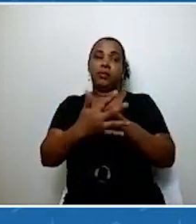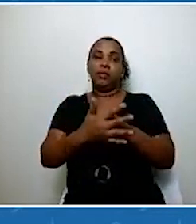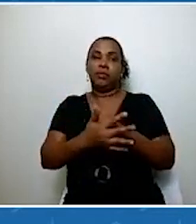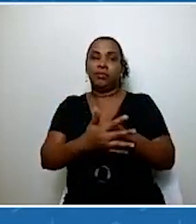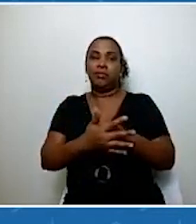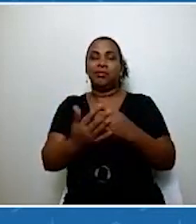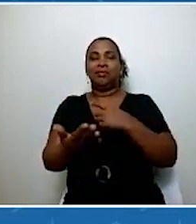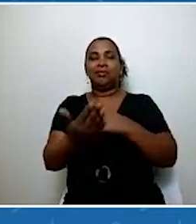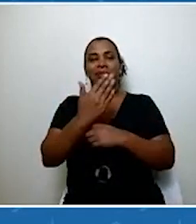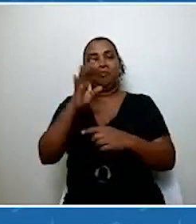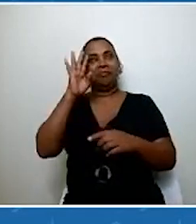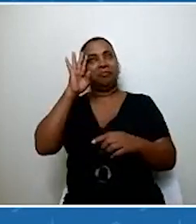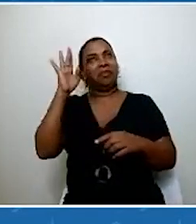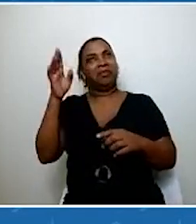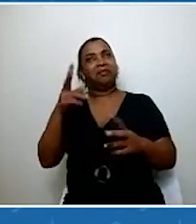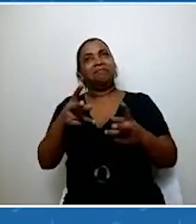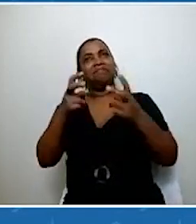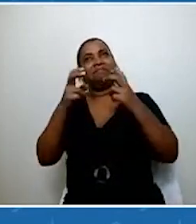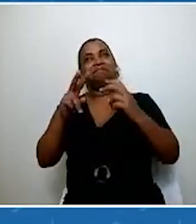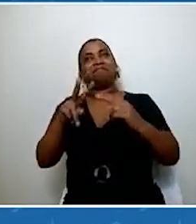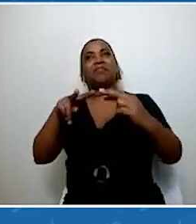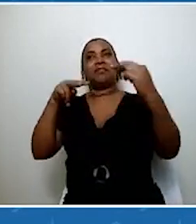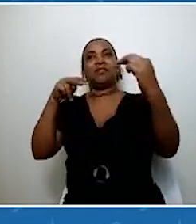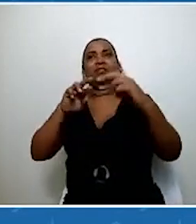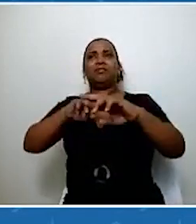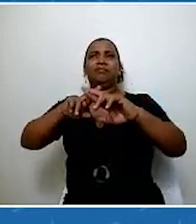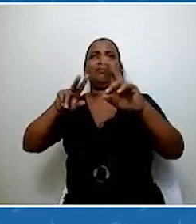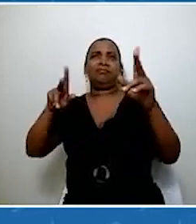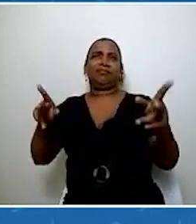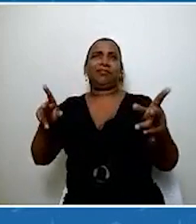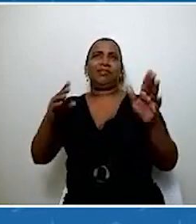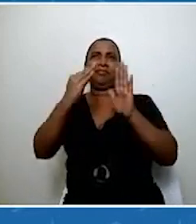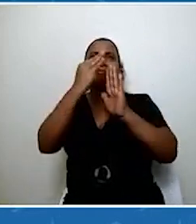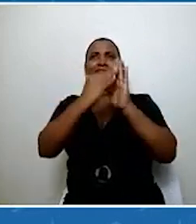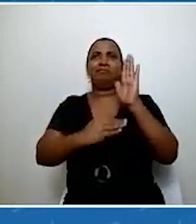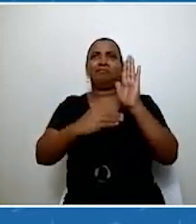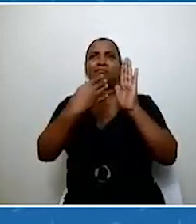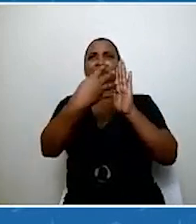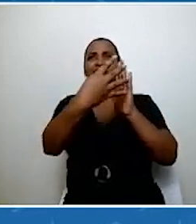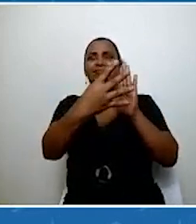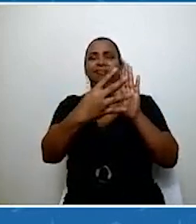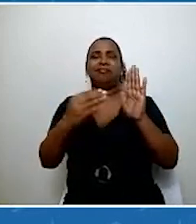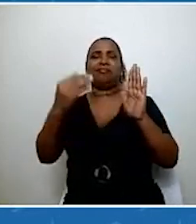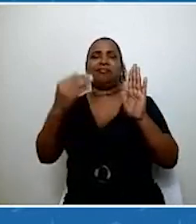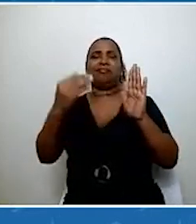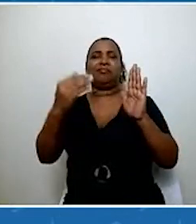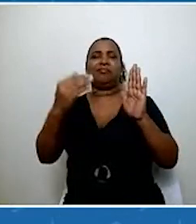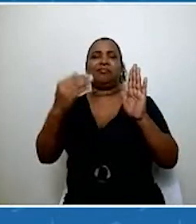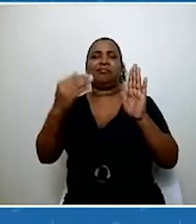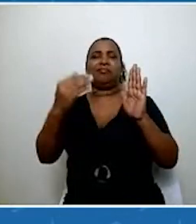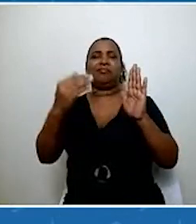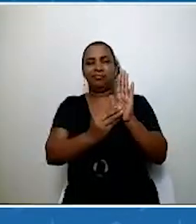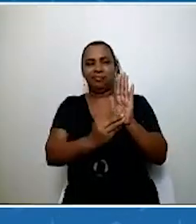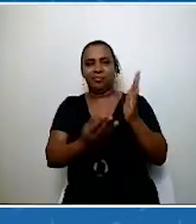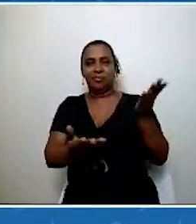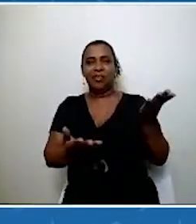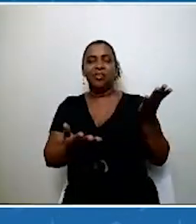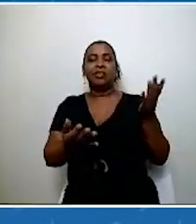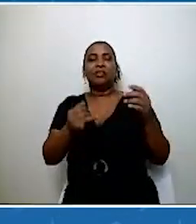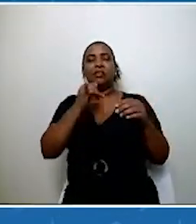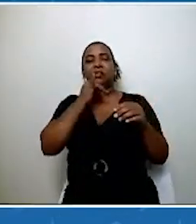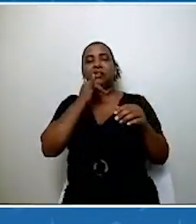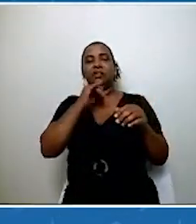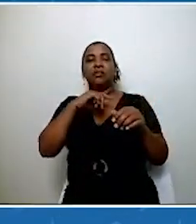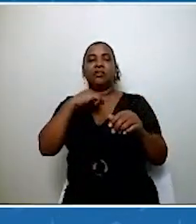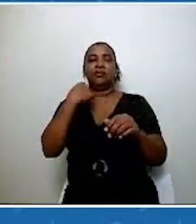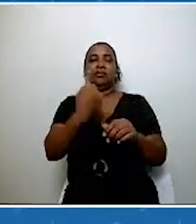pensar e incluir na agenda. Mas, no ritmo, principalmente na questão que a gente estava no processo de mudança, acho que